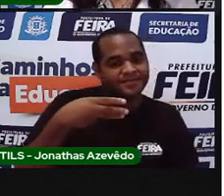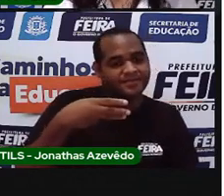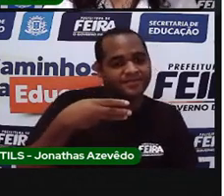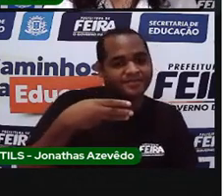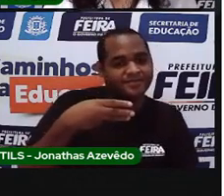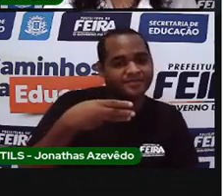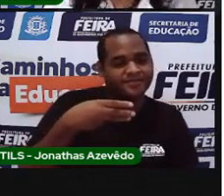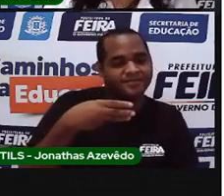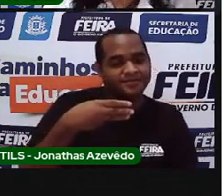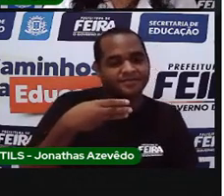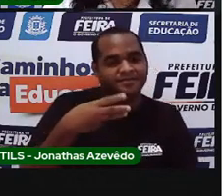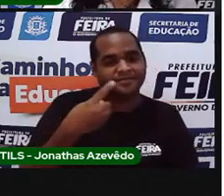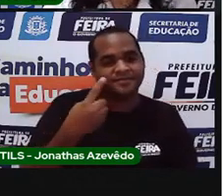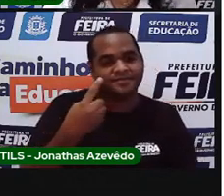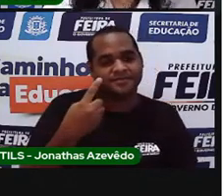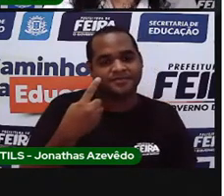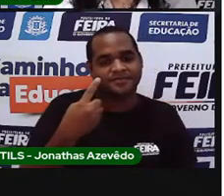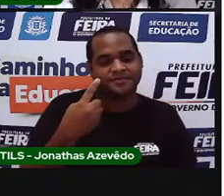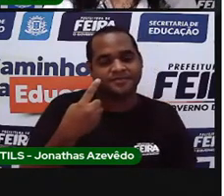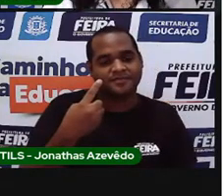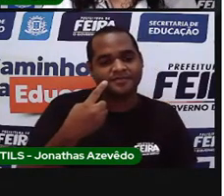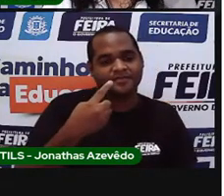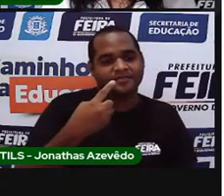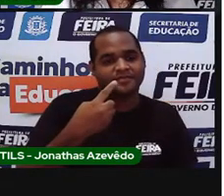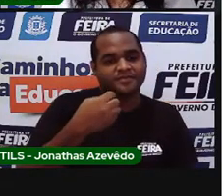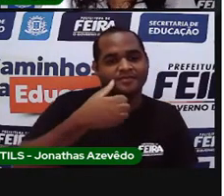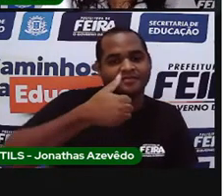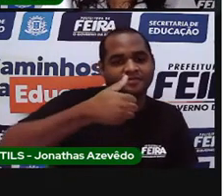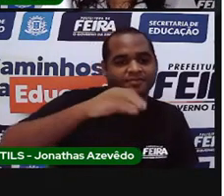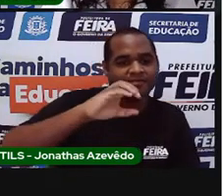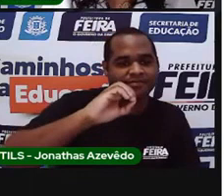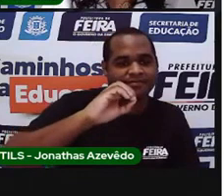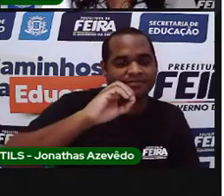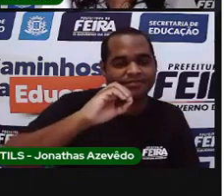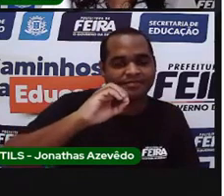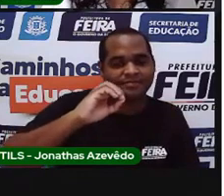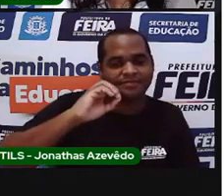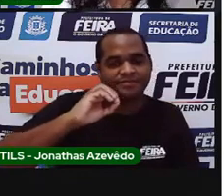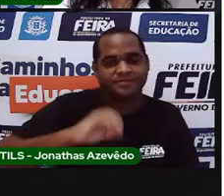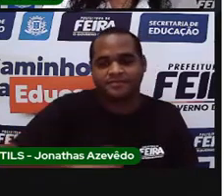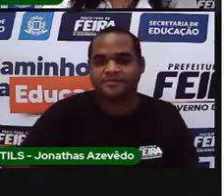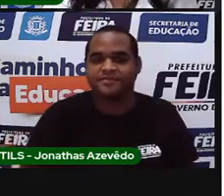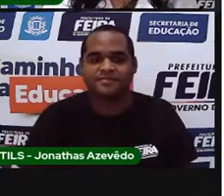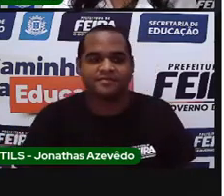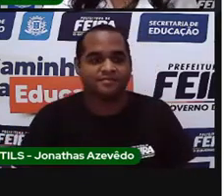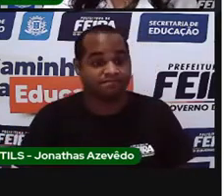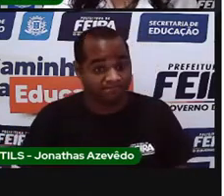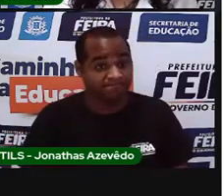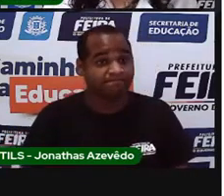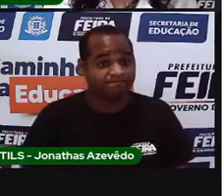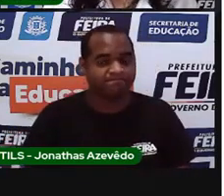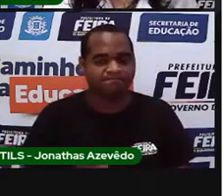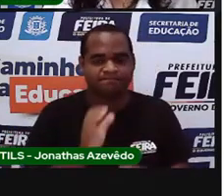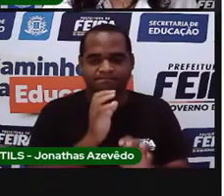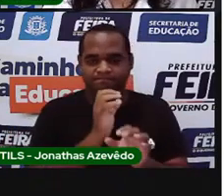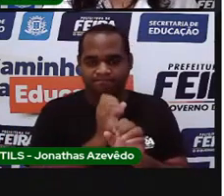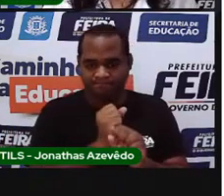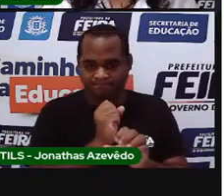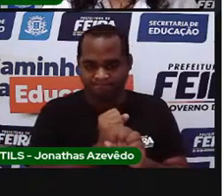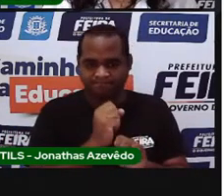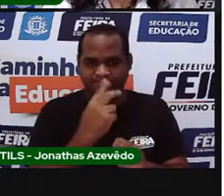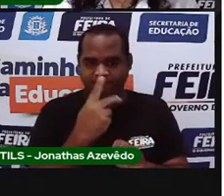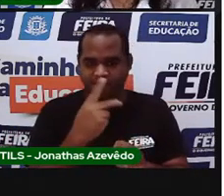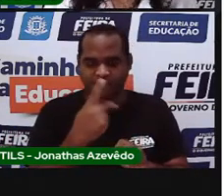1 e 10. Os números cardinais,